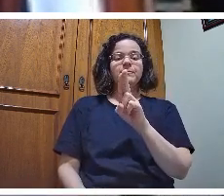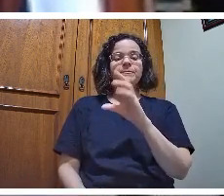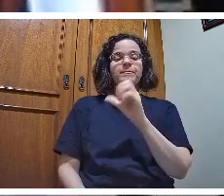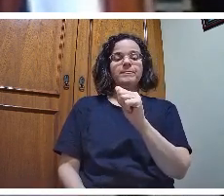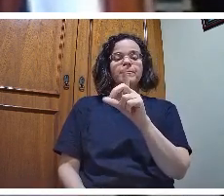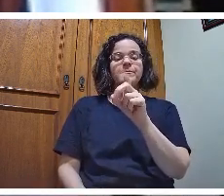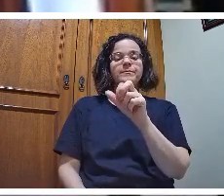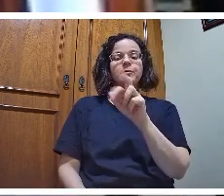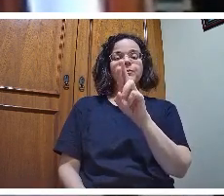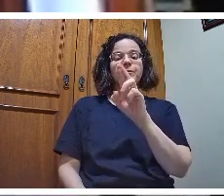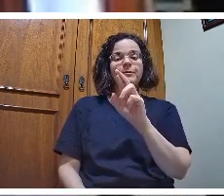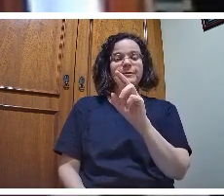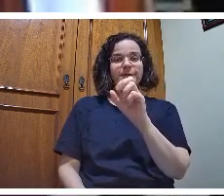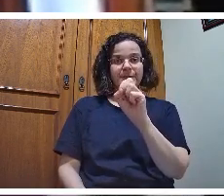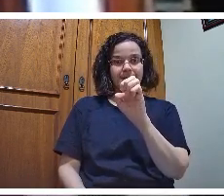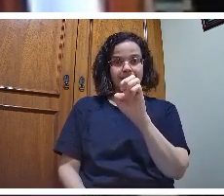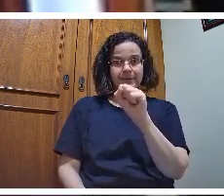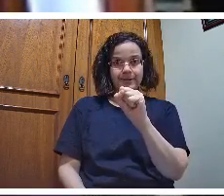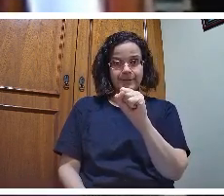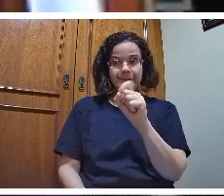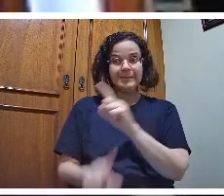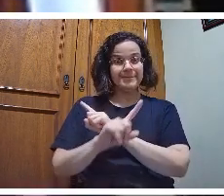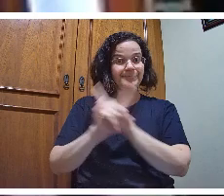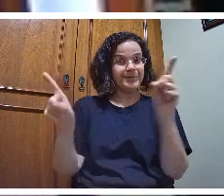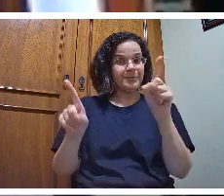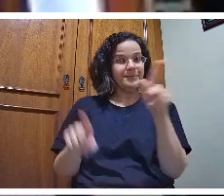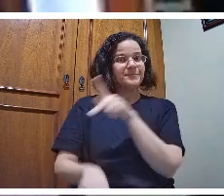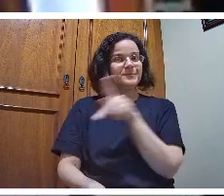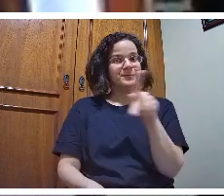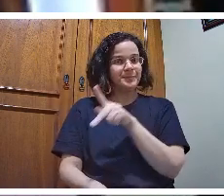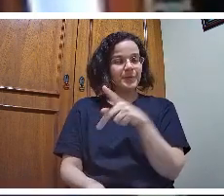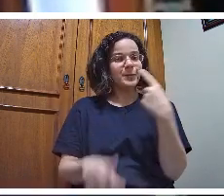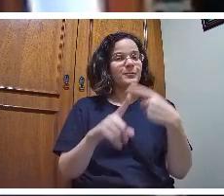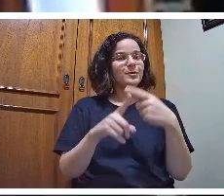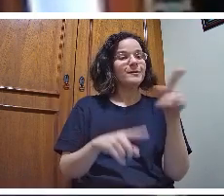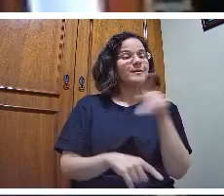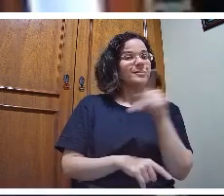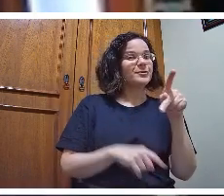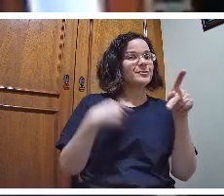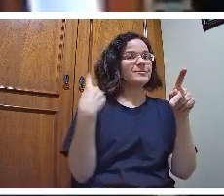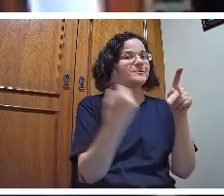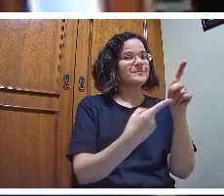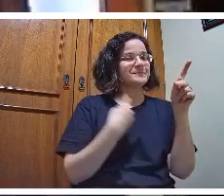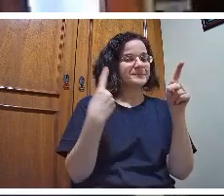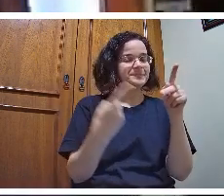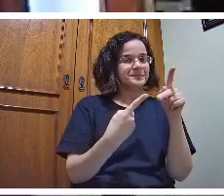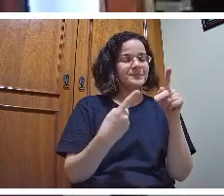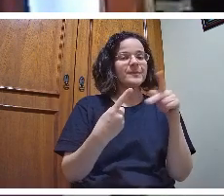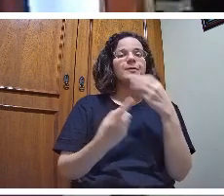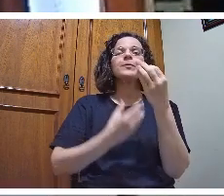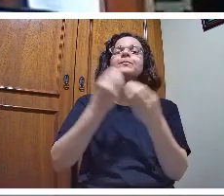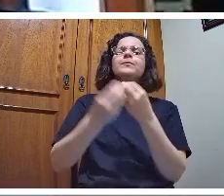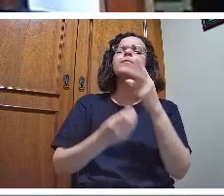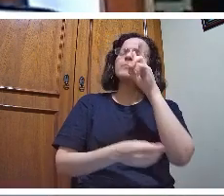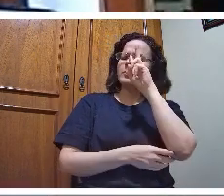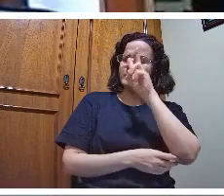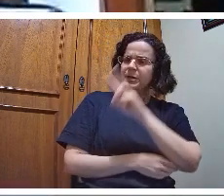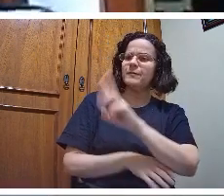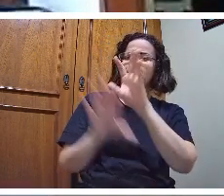Então, como os pais assumem, eu vi, dramas com meus colegas de trabalho,